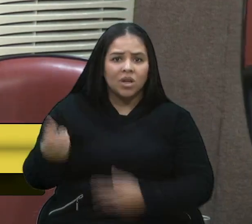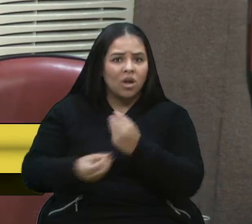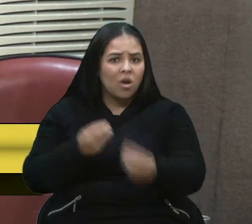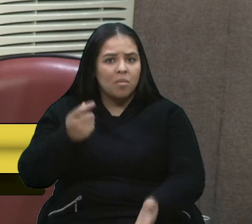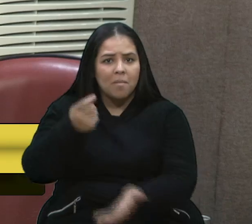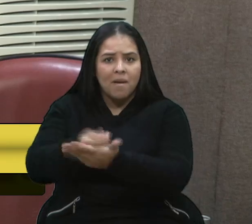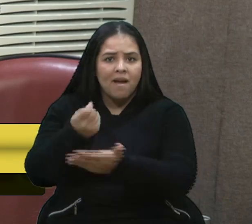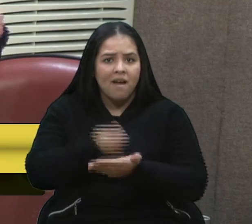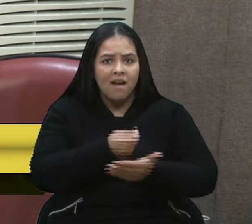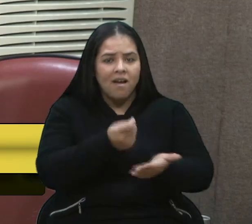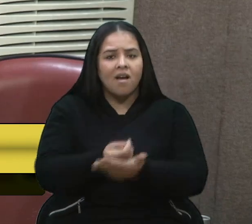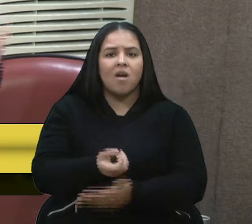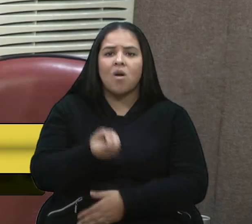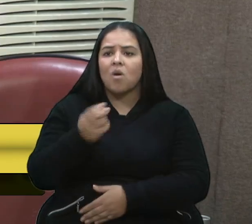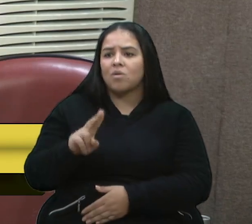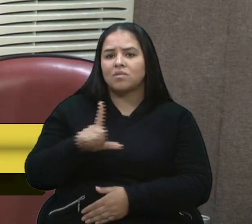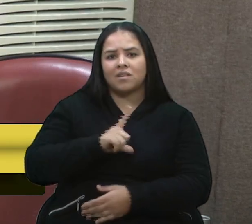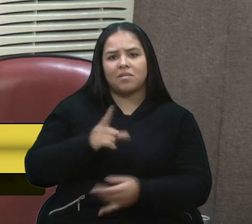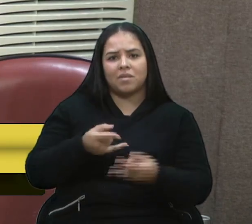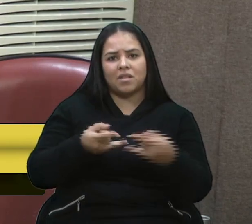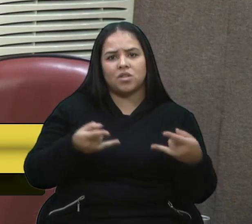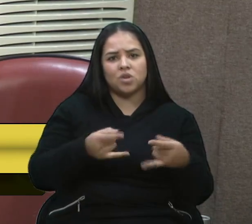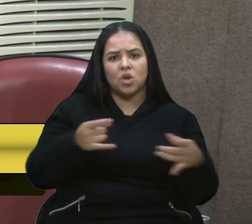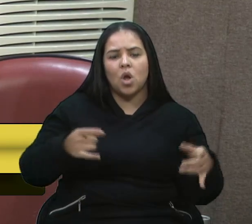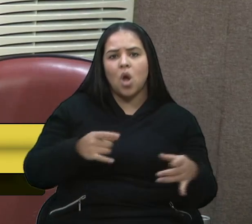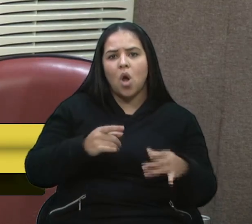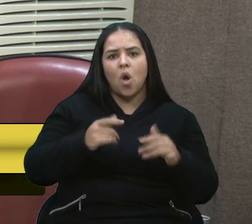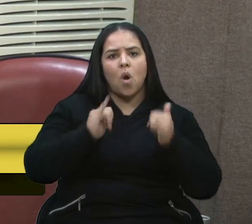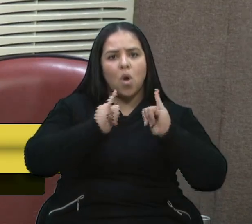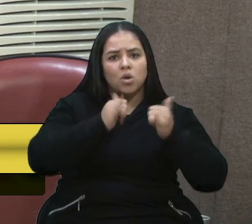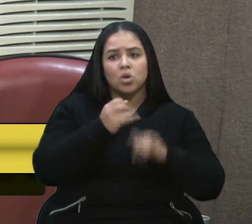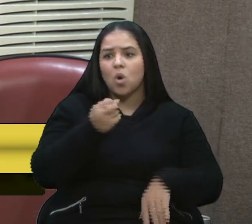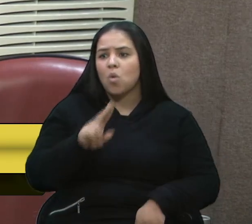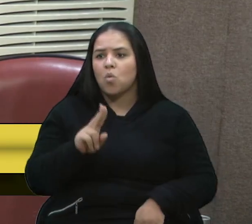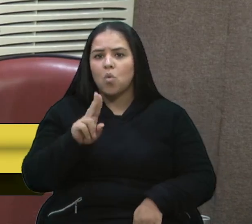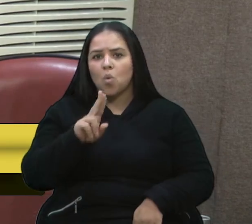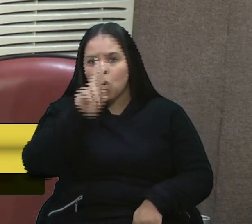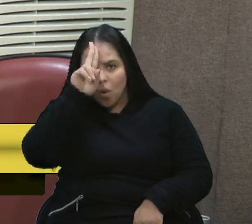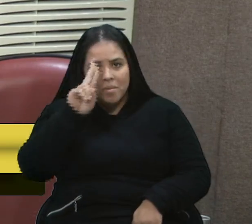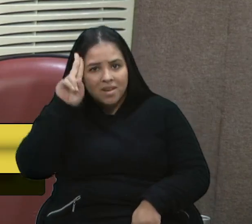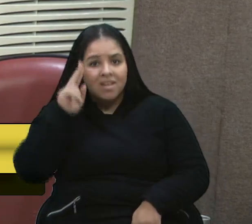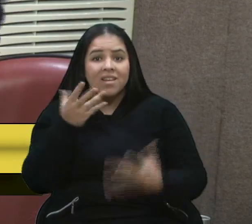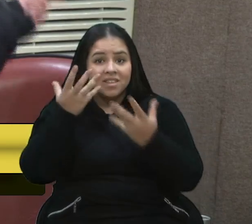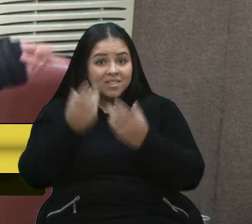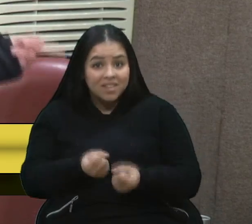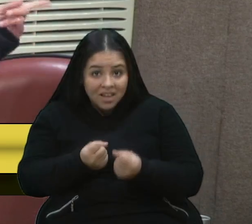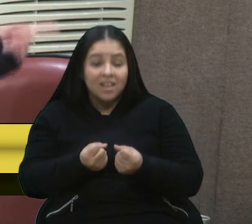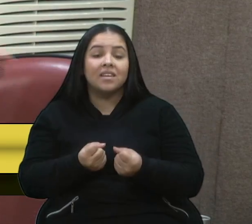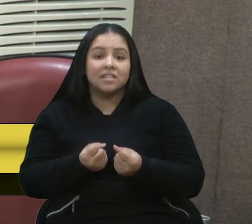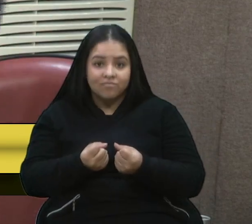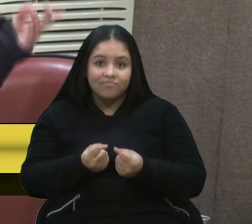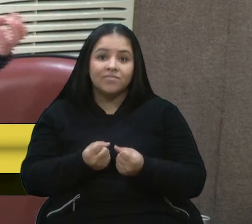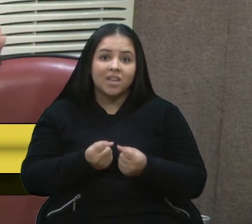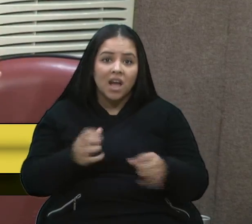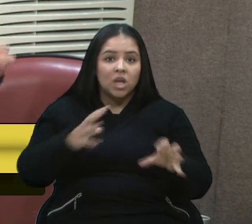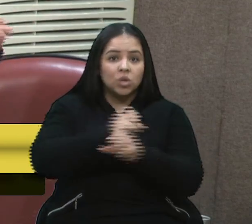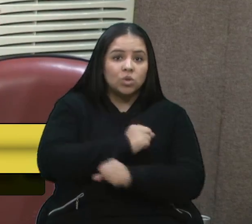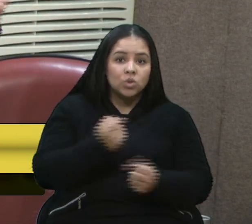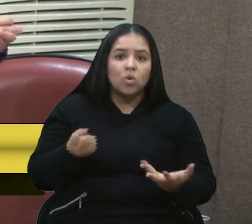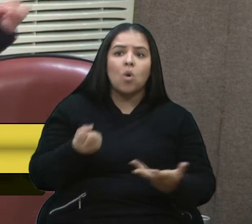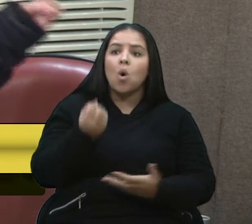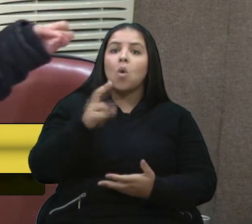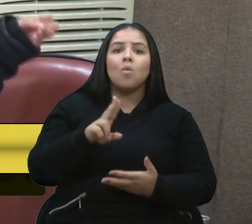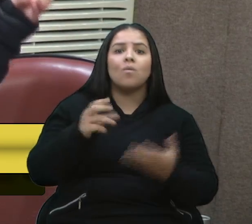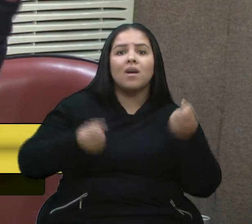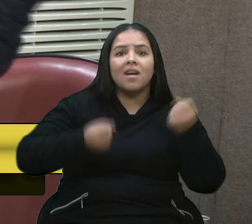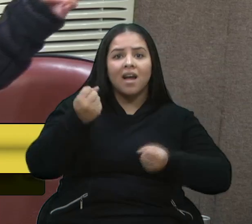passagem de ônibus, ter como pagar um Uber que aceite pet, ou até mesmo ter um carro que possa levar até onde a